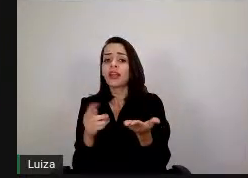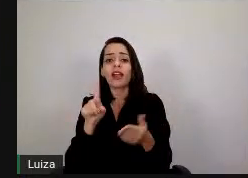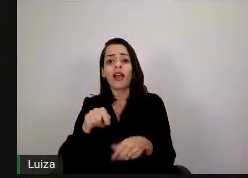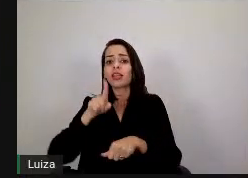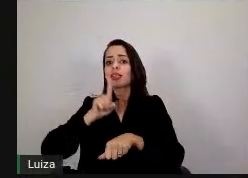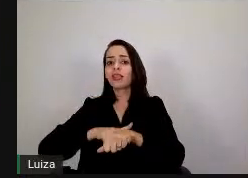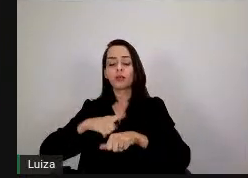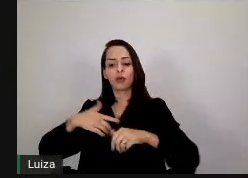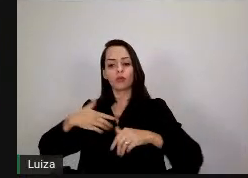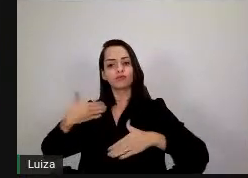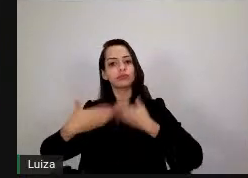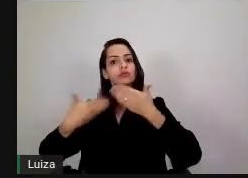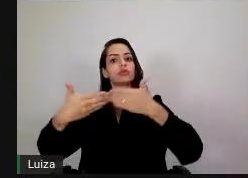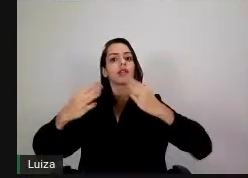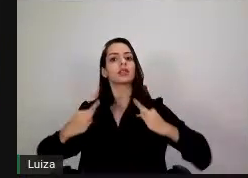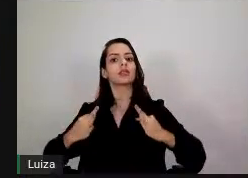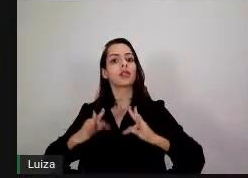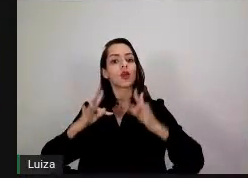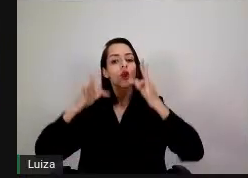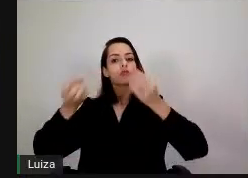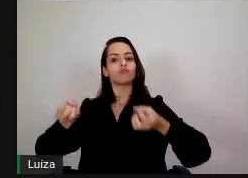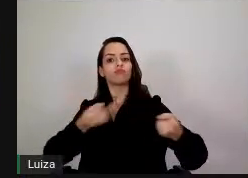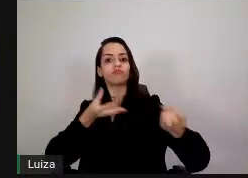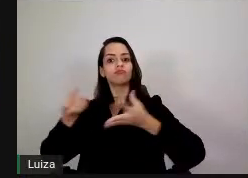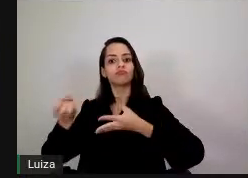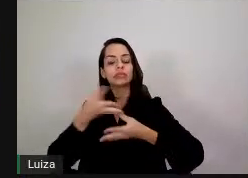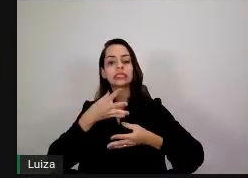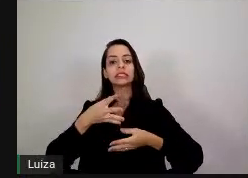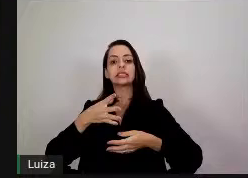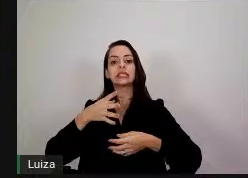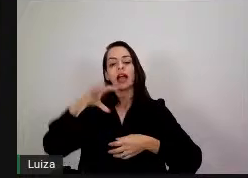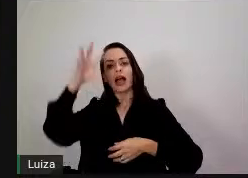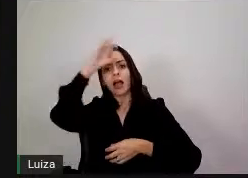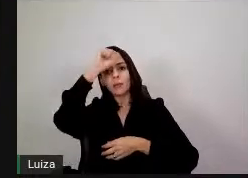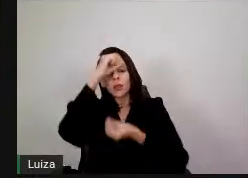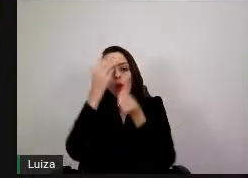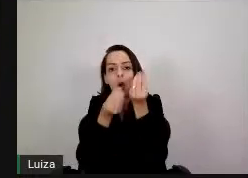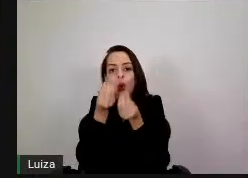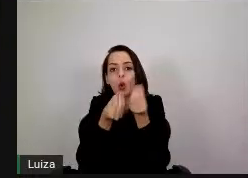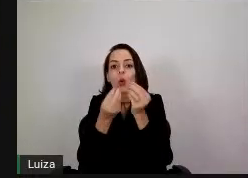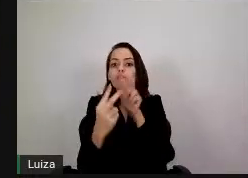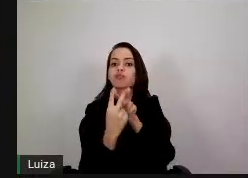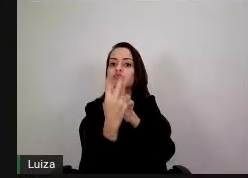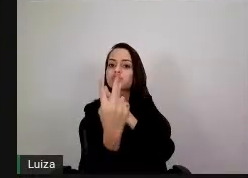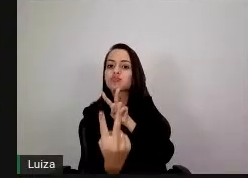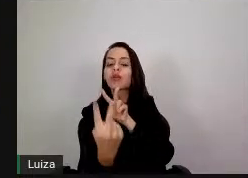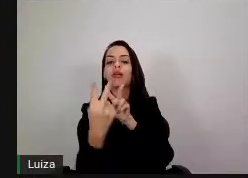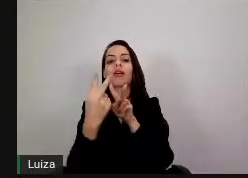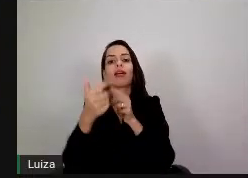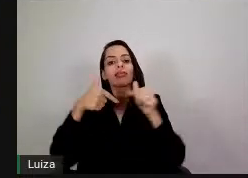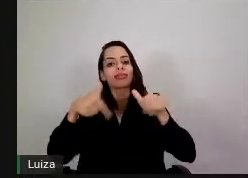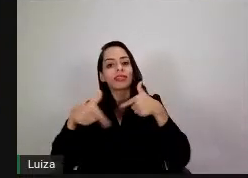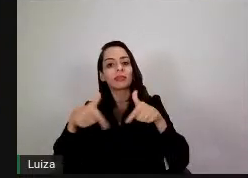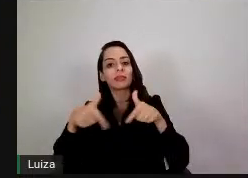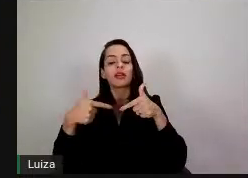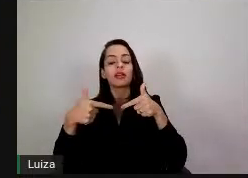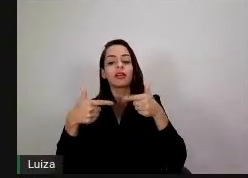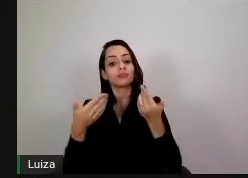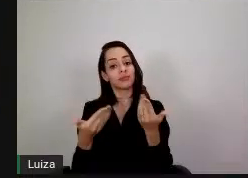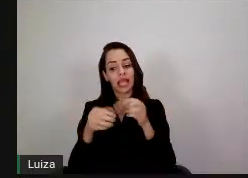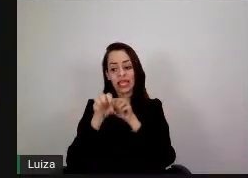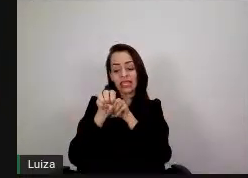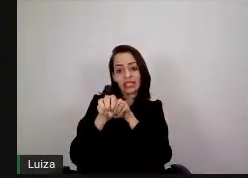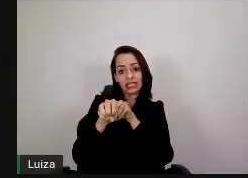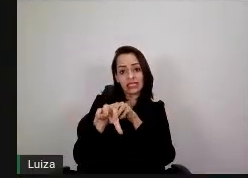tecnológica, nós estamos em tempo de aprendizagem de trabalho remoto, de teletrabalho, e o ensino não poderia ficar para trás.